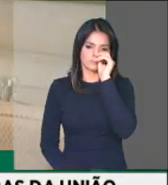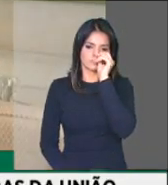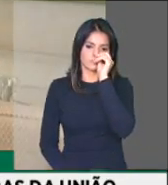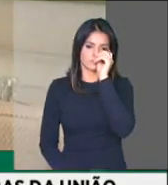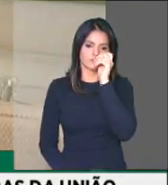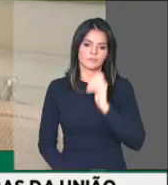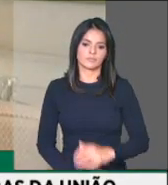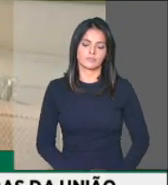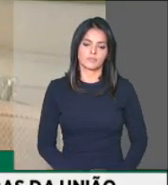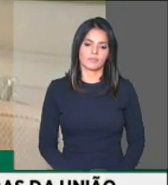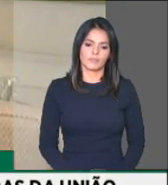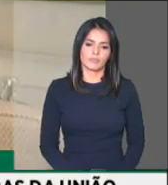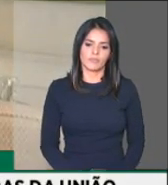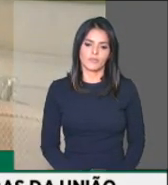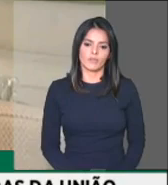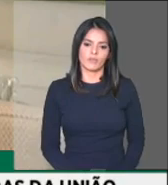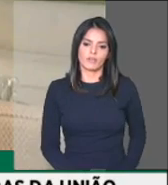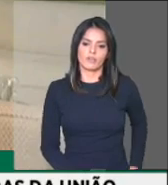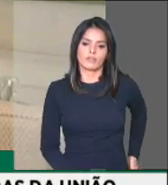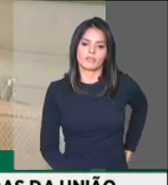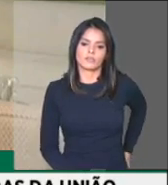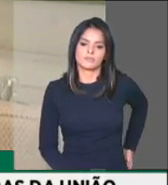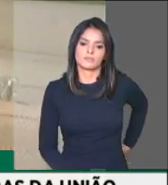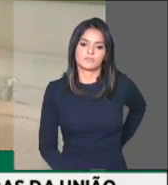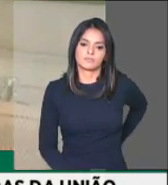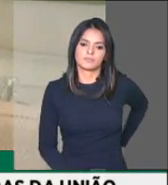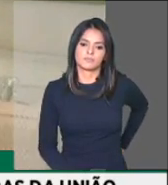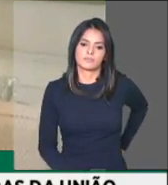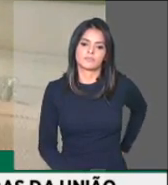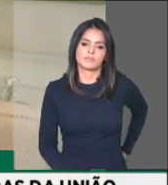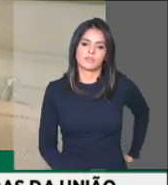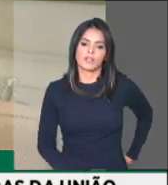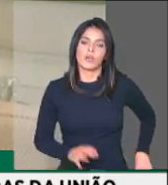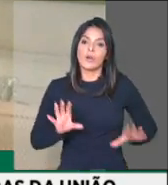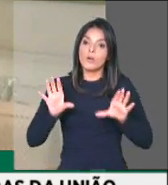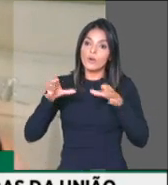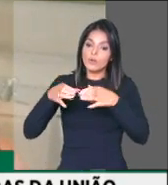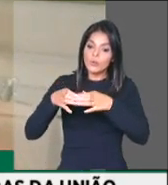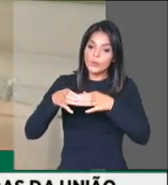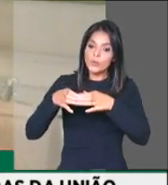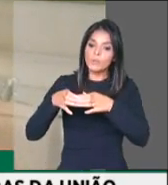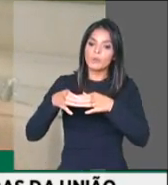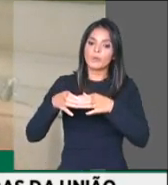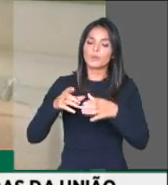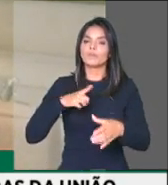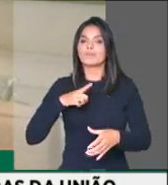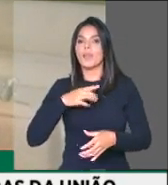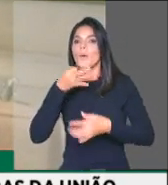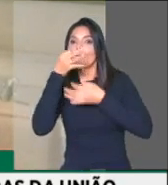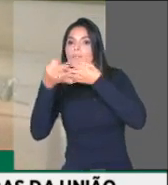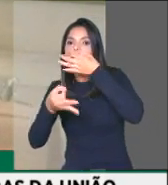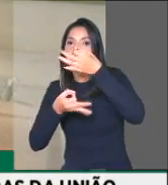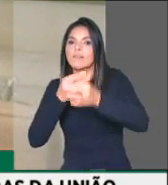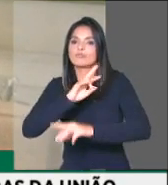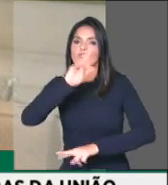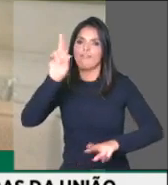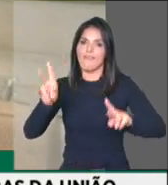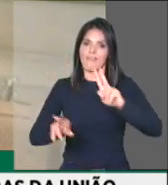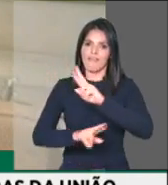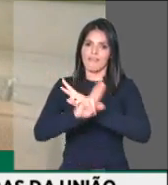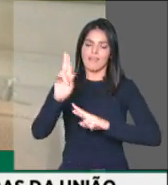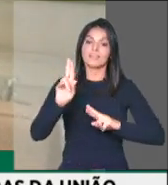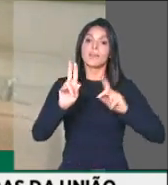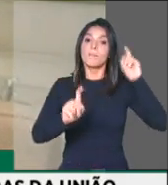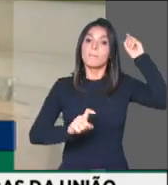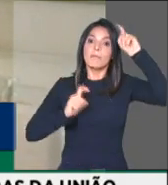Presidente, há uma discordância dentro da bancada, não há unanimidade, como disse logo no início dessa discussão, uma grande